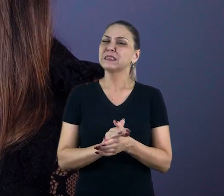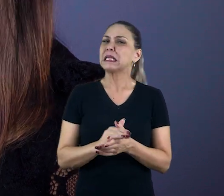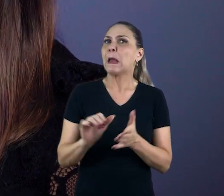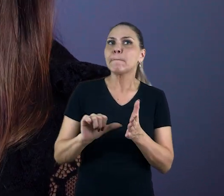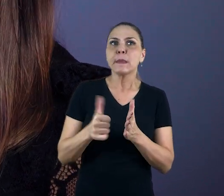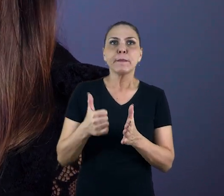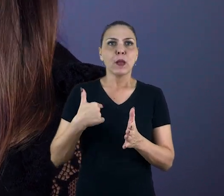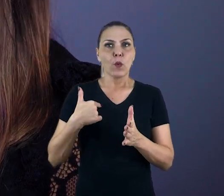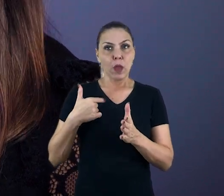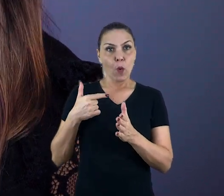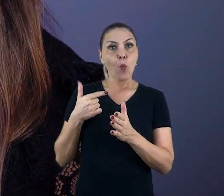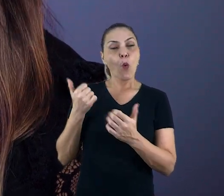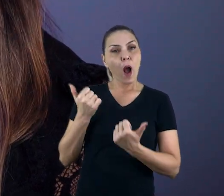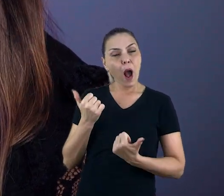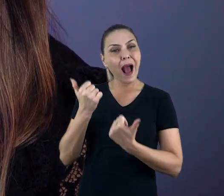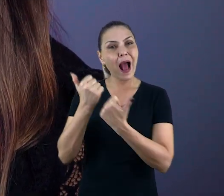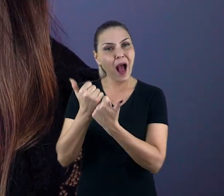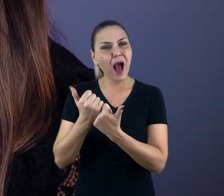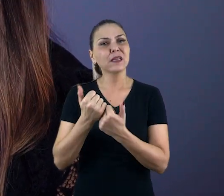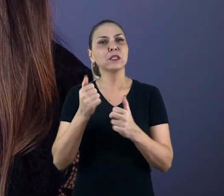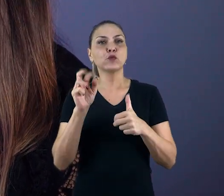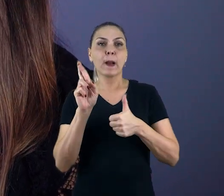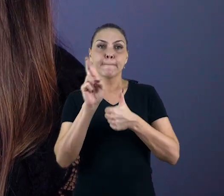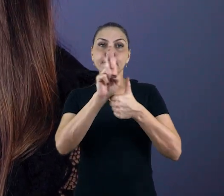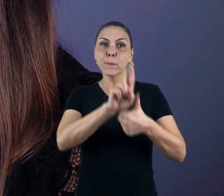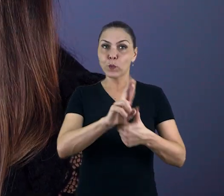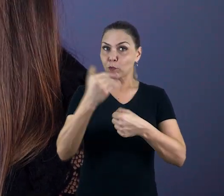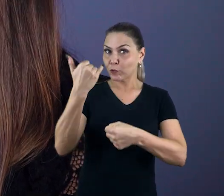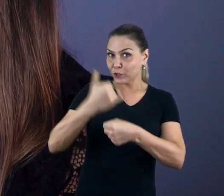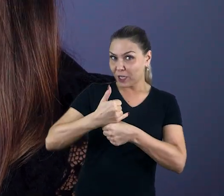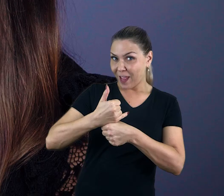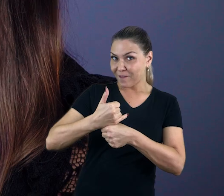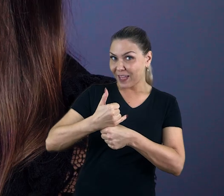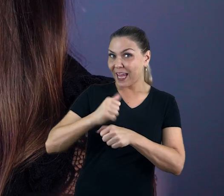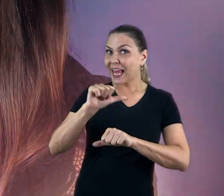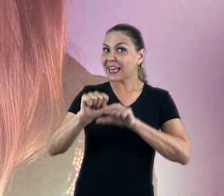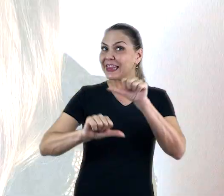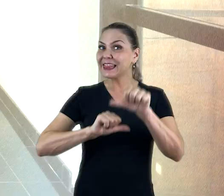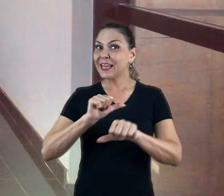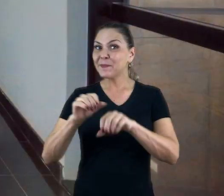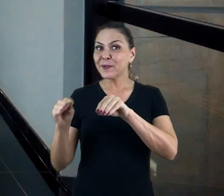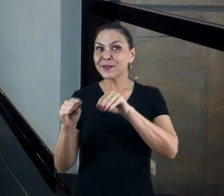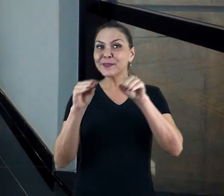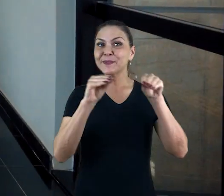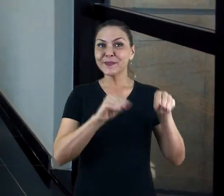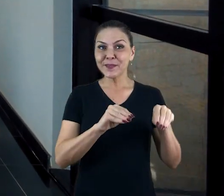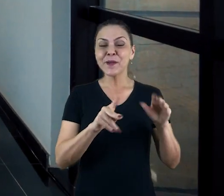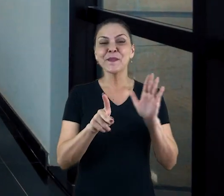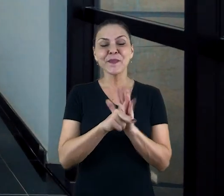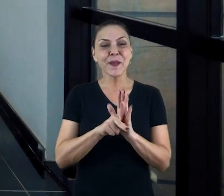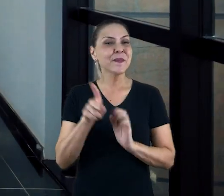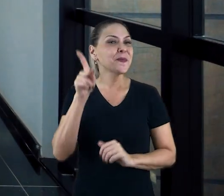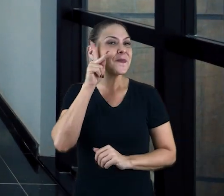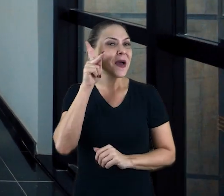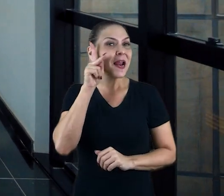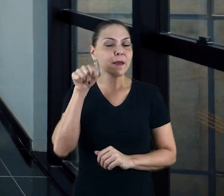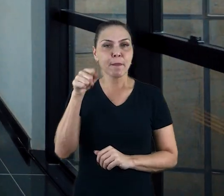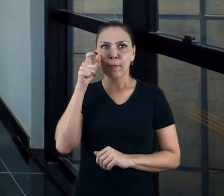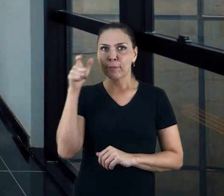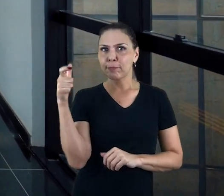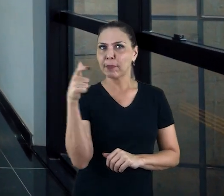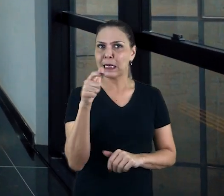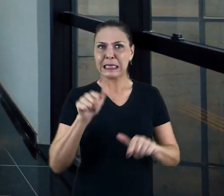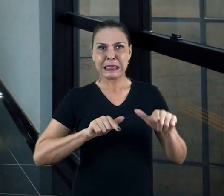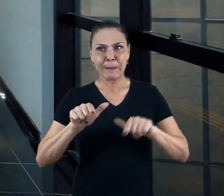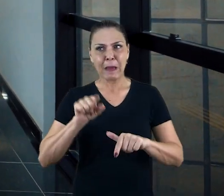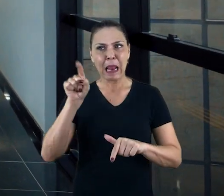Num primeiro momento, fiquei como assessora do procurador-chefe, mas logo depois fui para onde? Para a TRDC da Paraíba. Foi